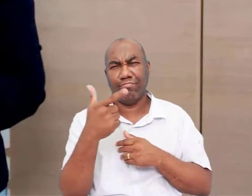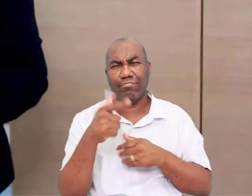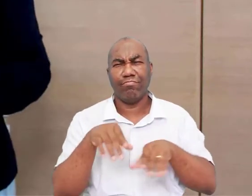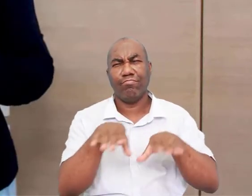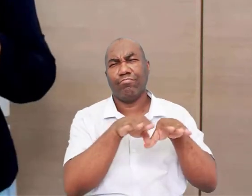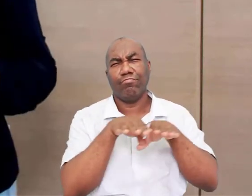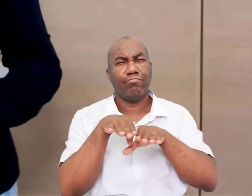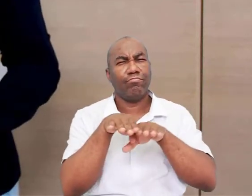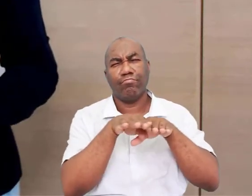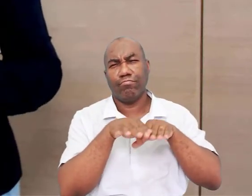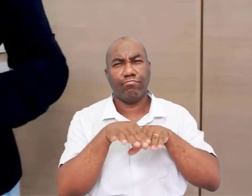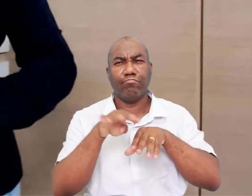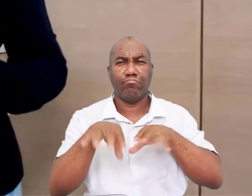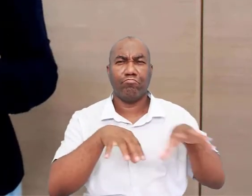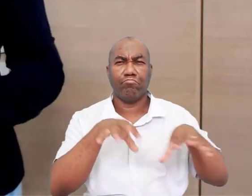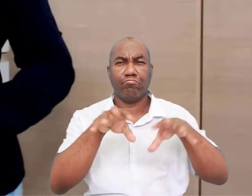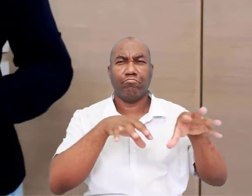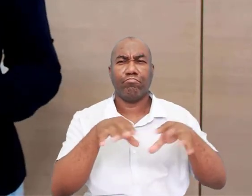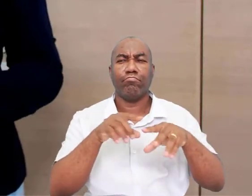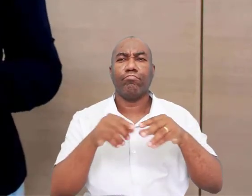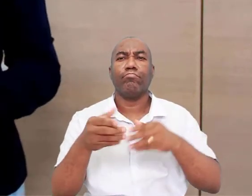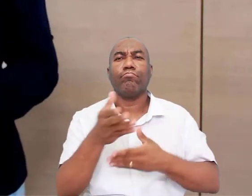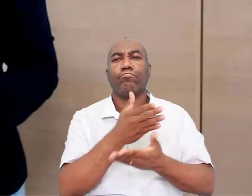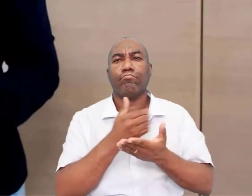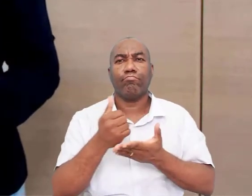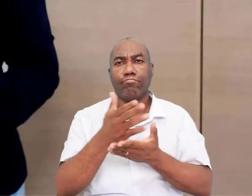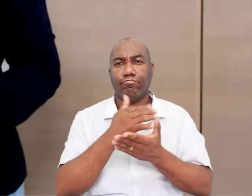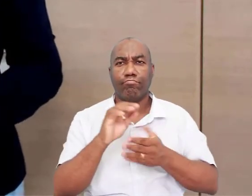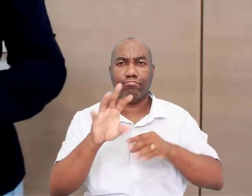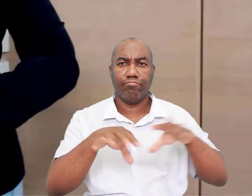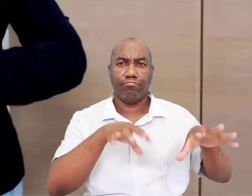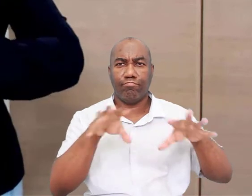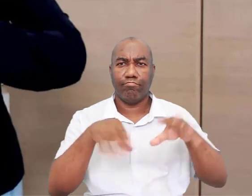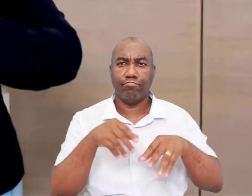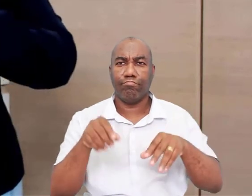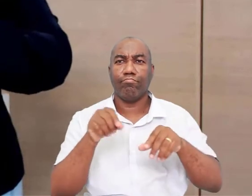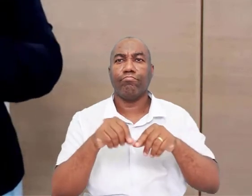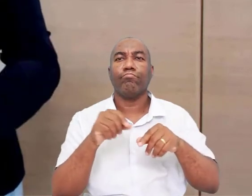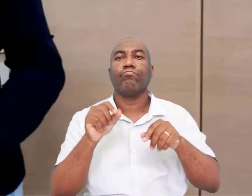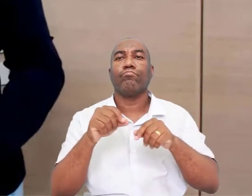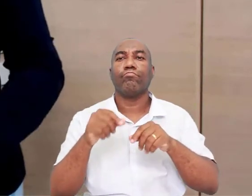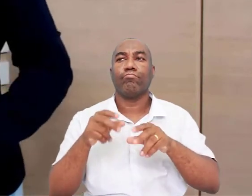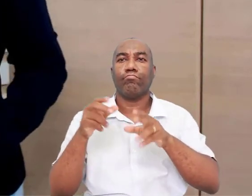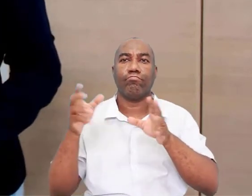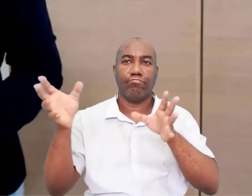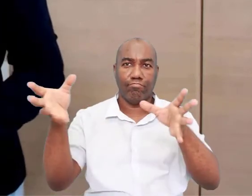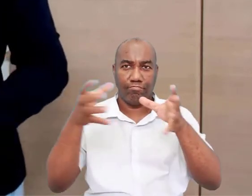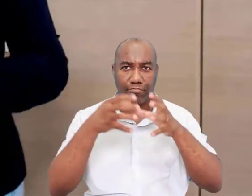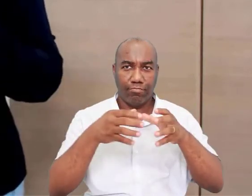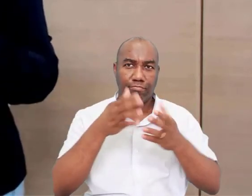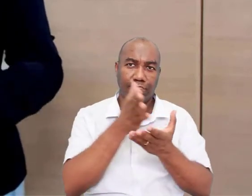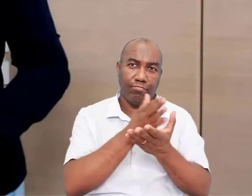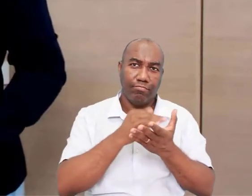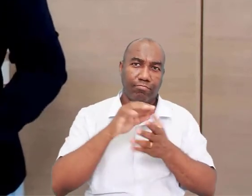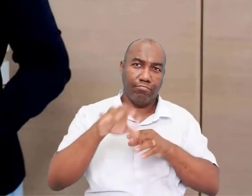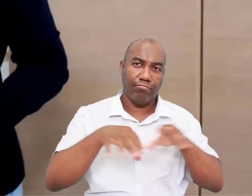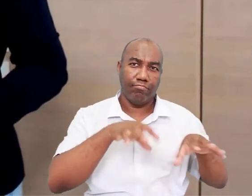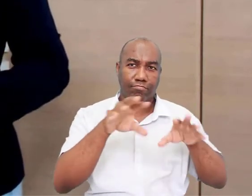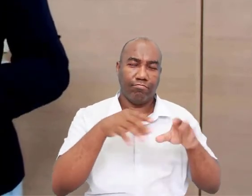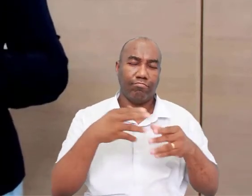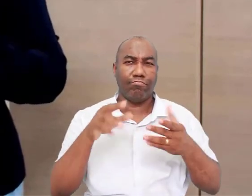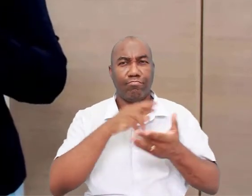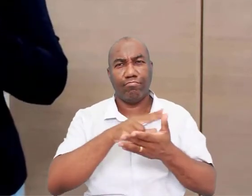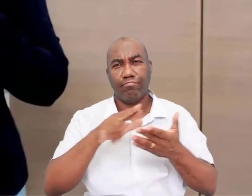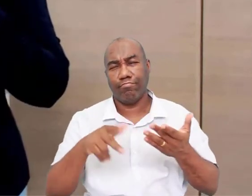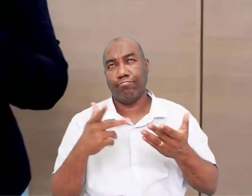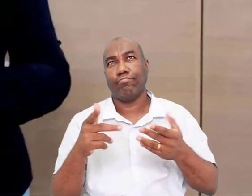neolítico, a propriedade dos meios de produção é coletivo. Tudo é de todo mundo, é do grupo, né? Os instrumentos,